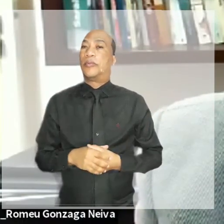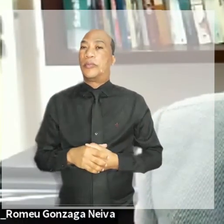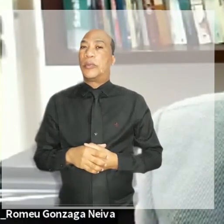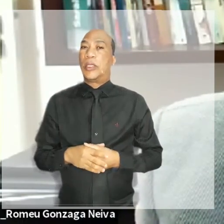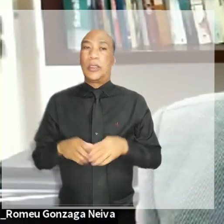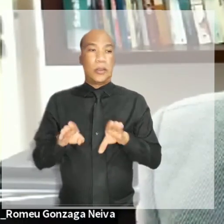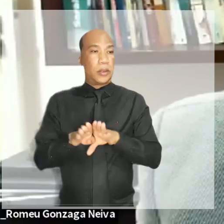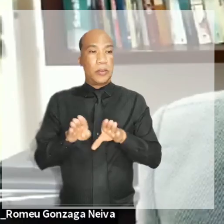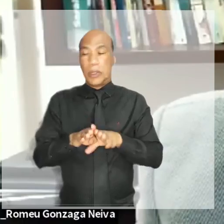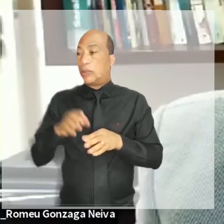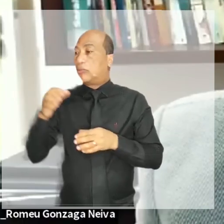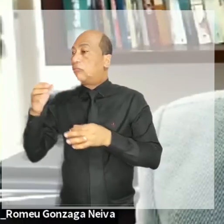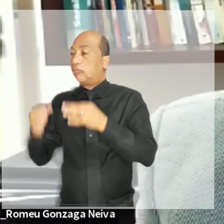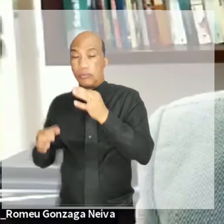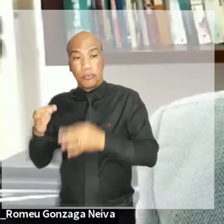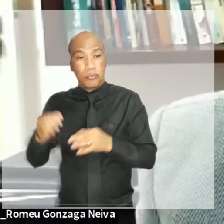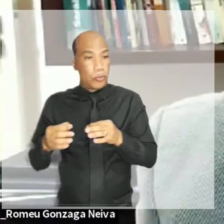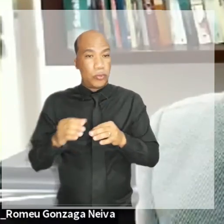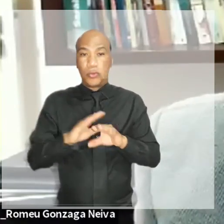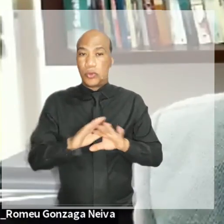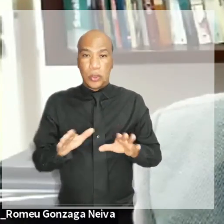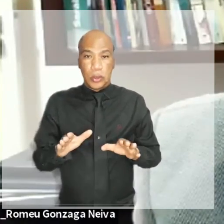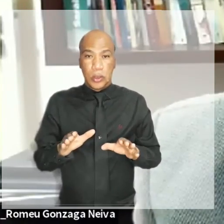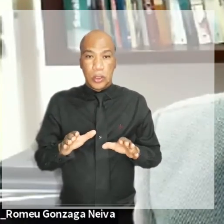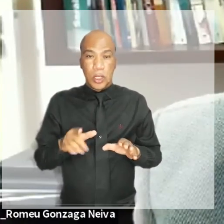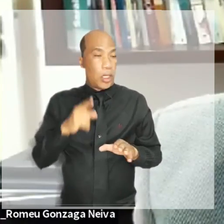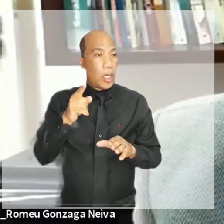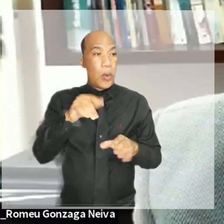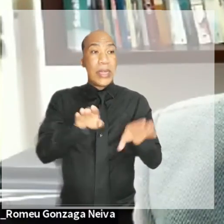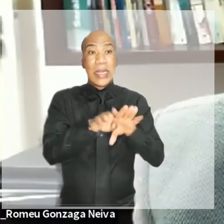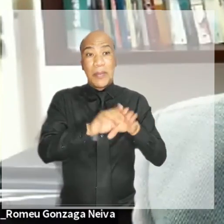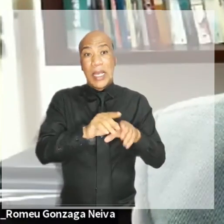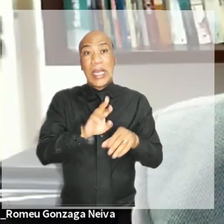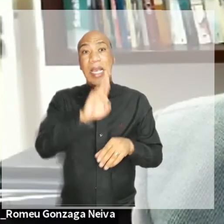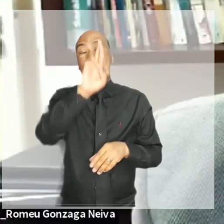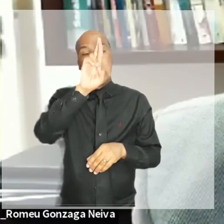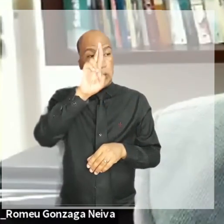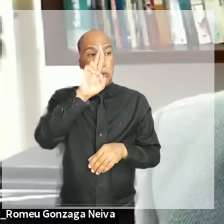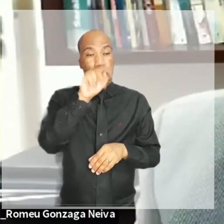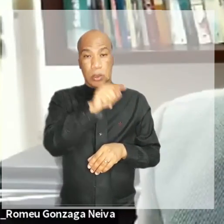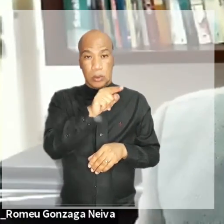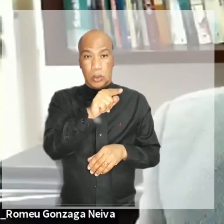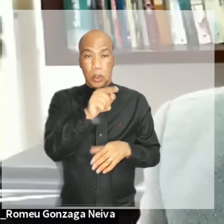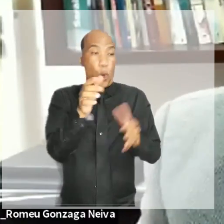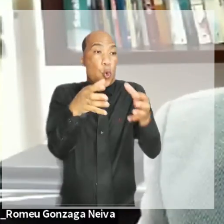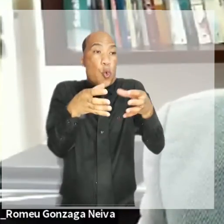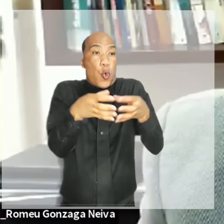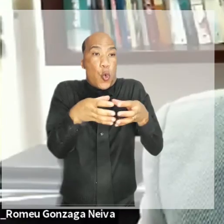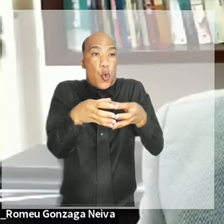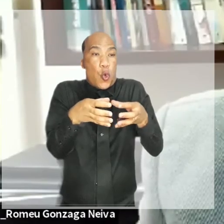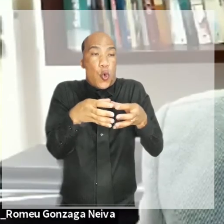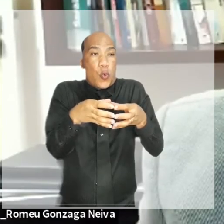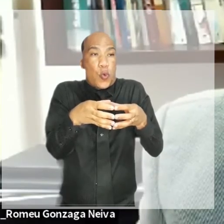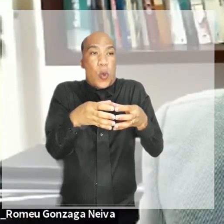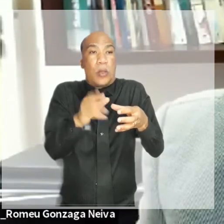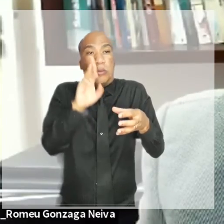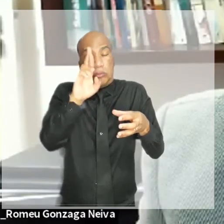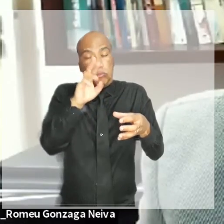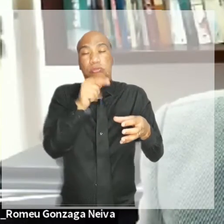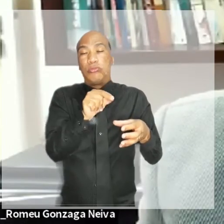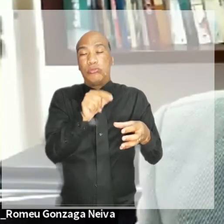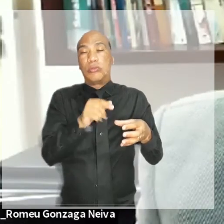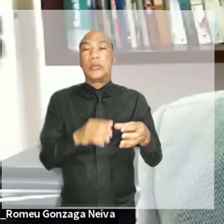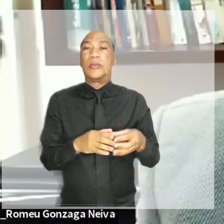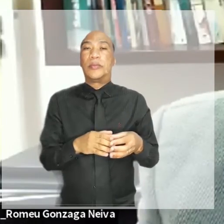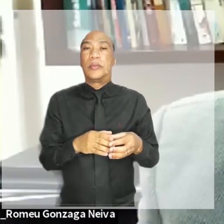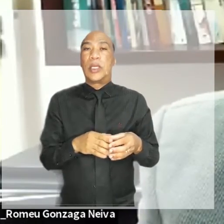mas, principalmente, pela sua direção, pelo seu corpo diretivo e, principalmente, pelos